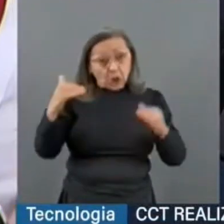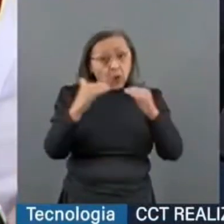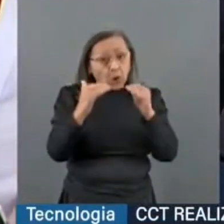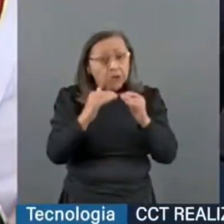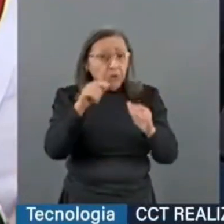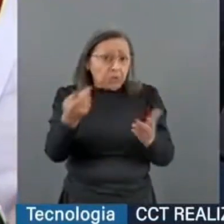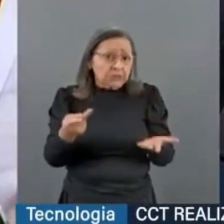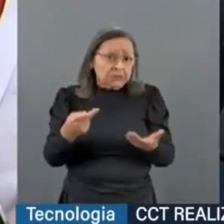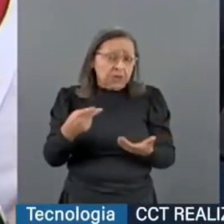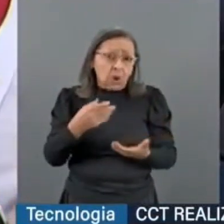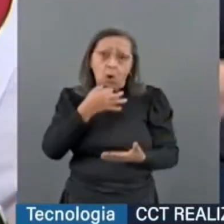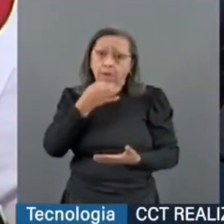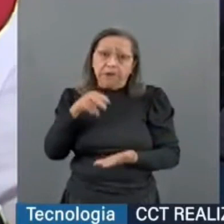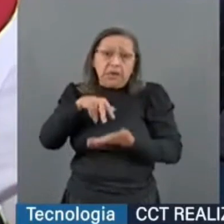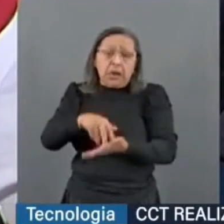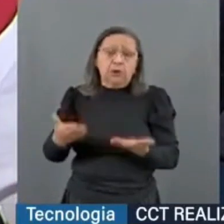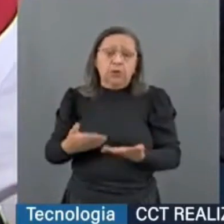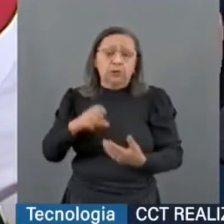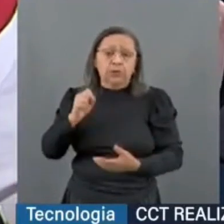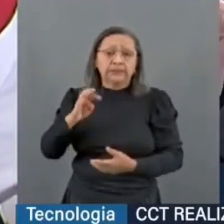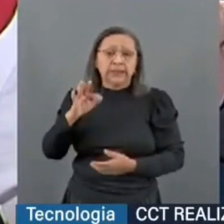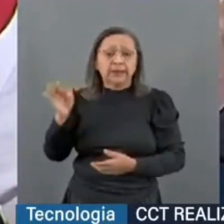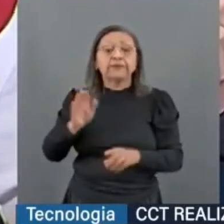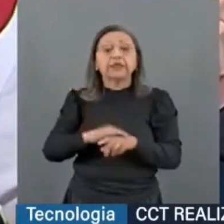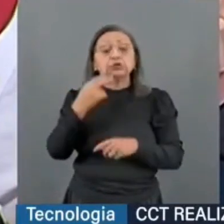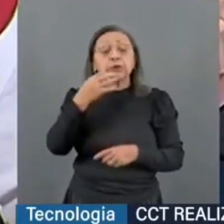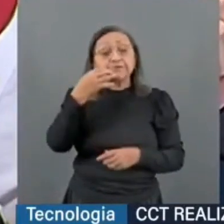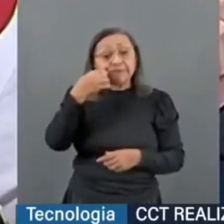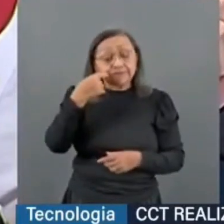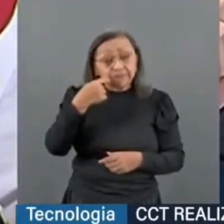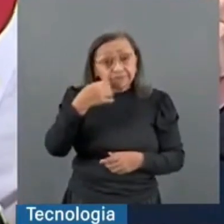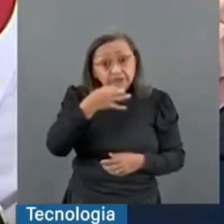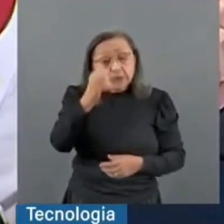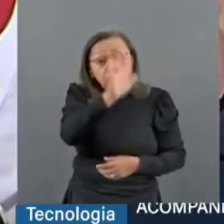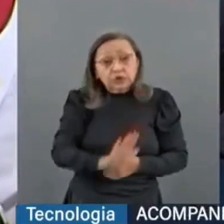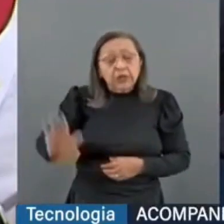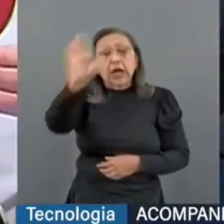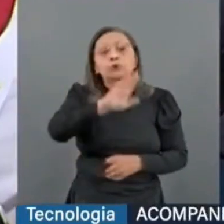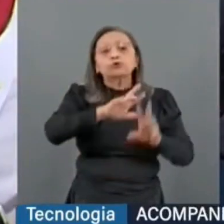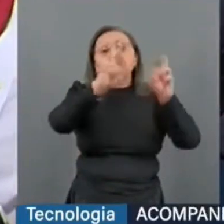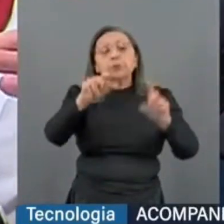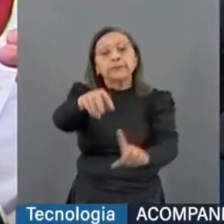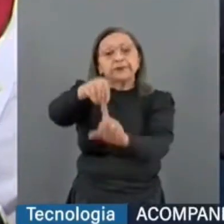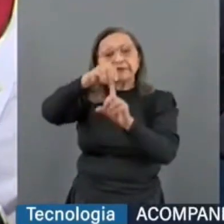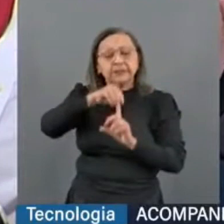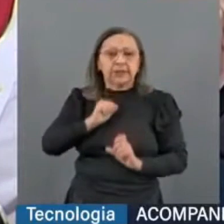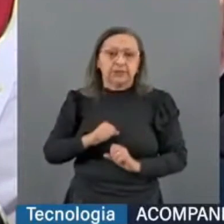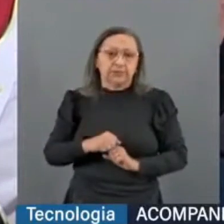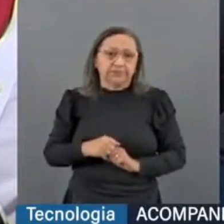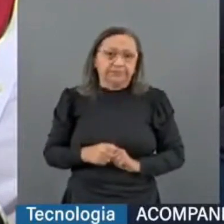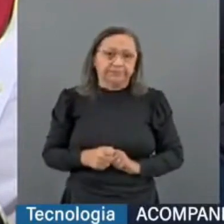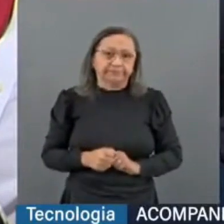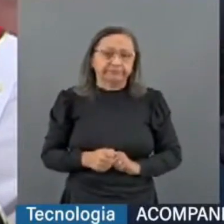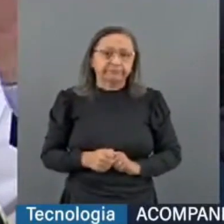posição atual do Supremo e a sua visão geral sobre o foro privilegiado. Mais uma vez aqui, só para finalizar,